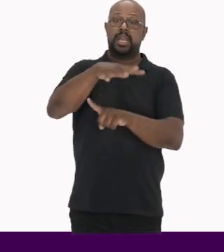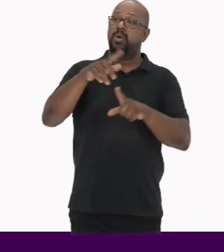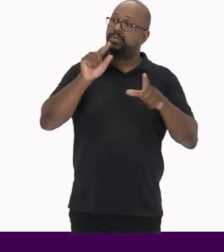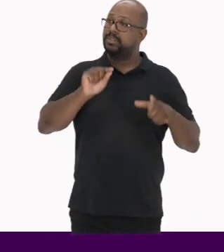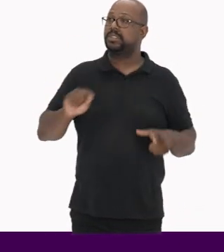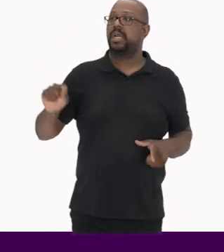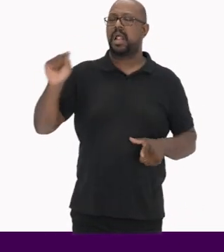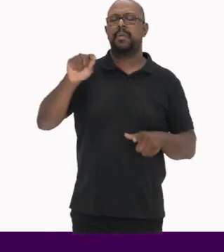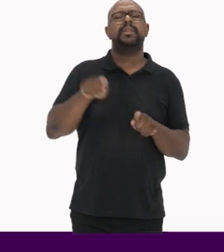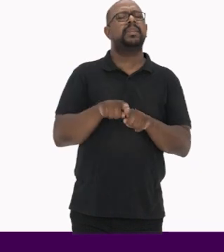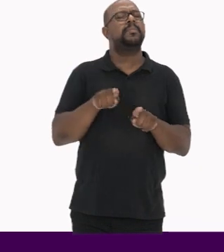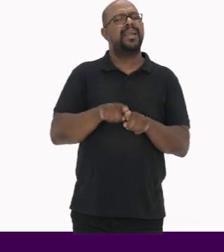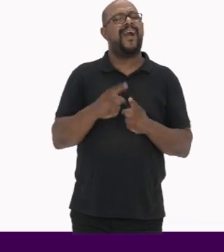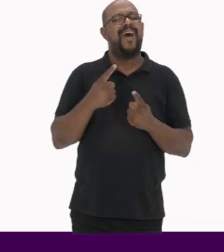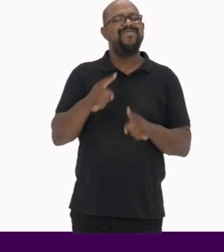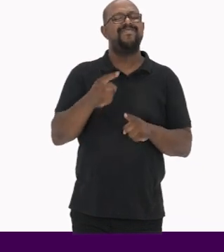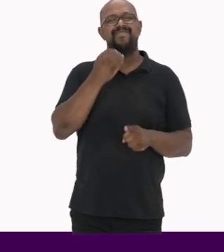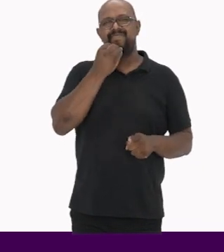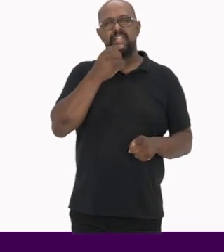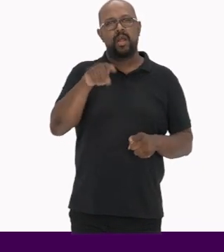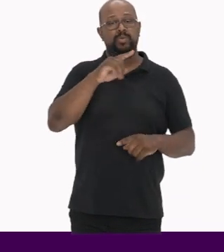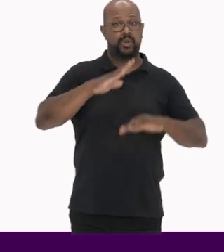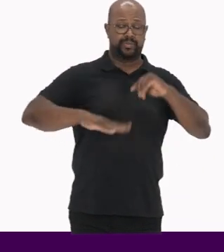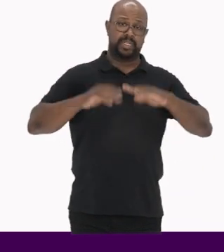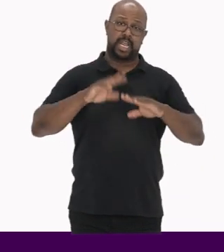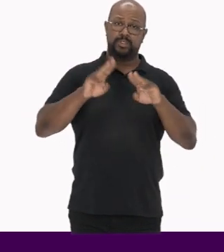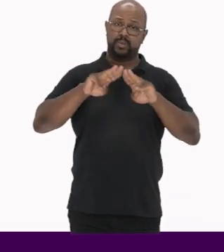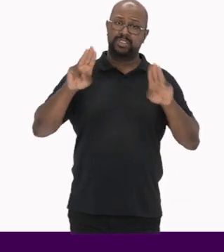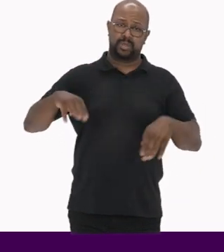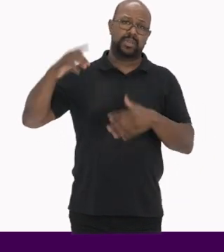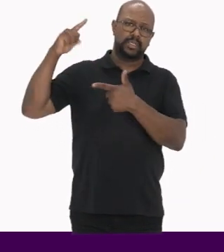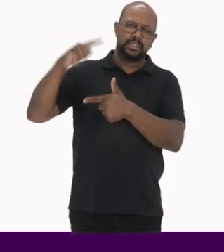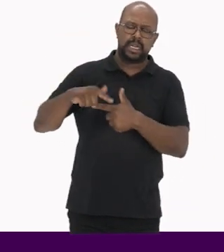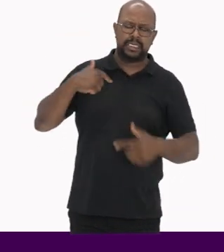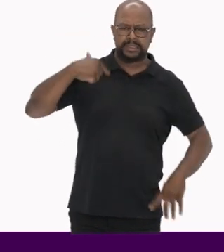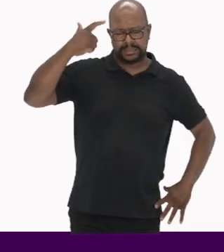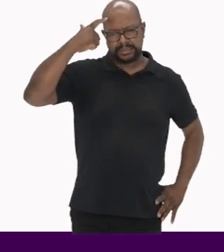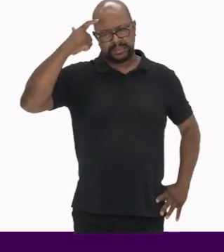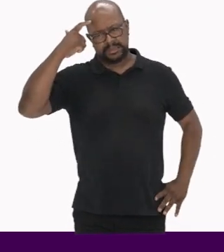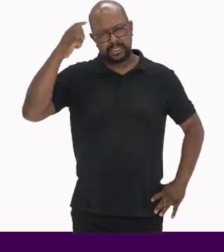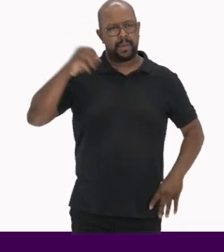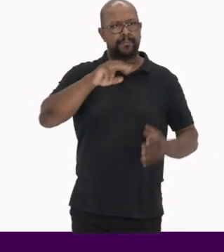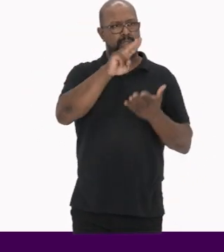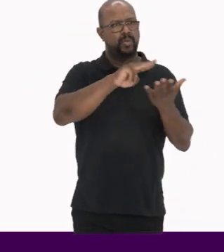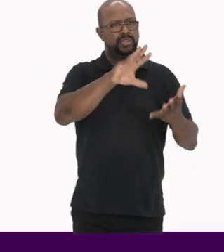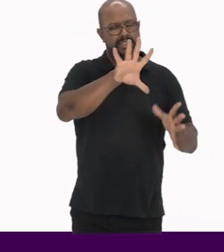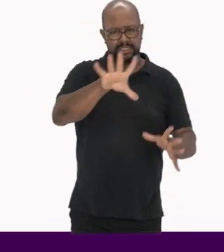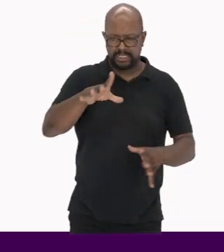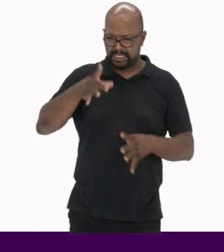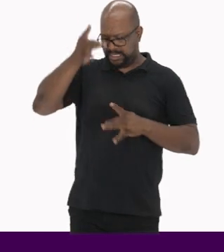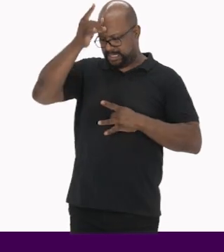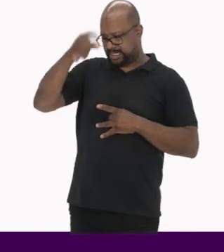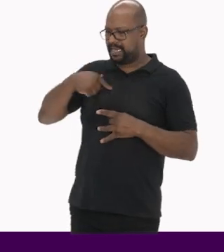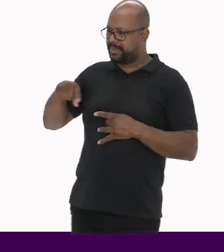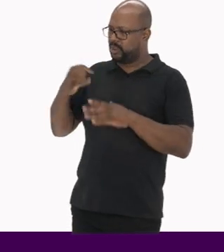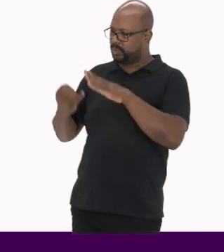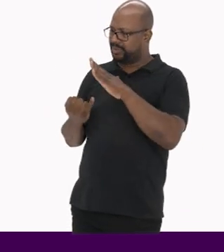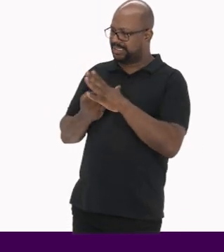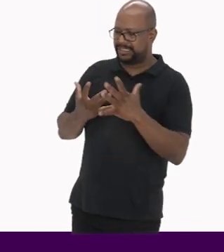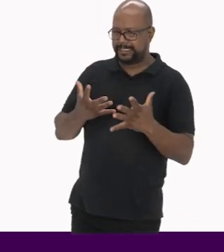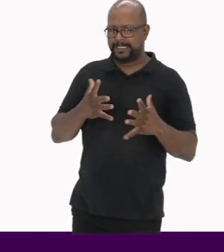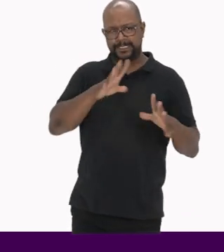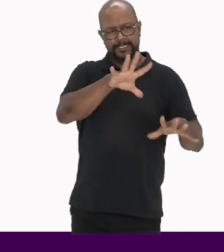espaços Mas também provocaram os profissionais de museus tradicionais A pensar como aplicar essa metodologia em suas